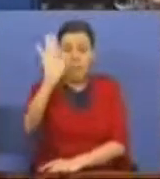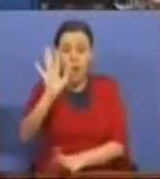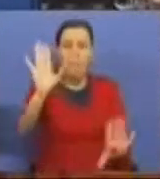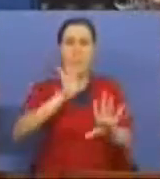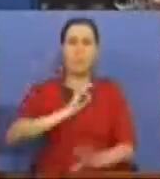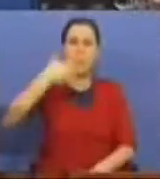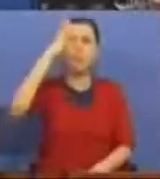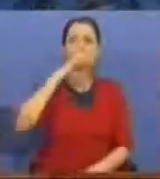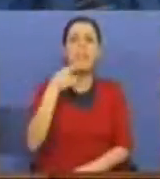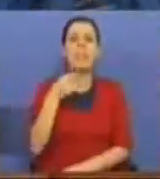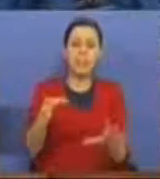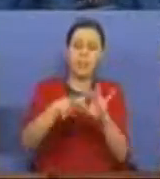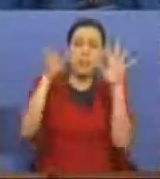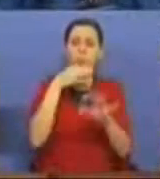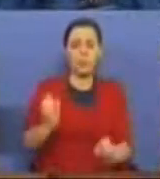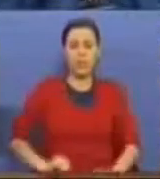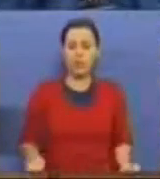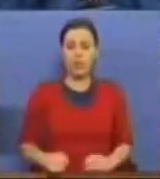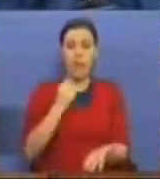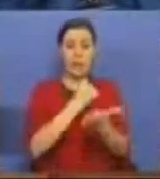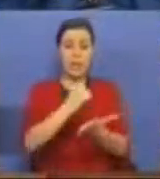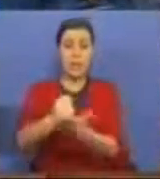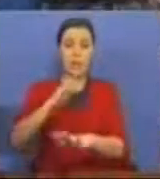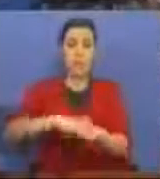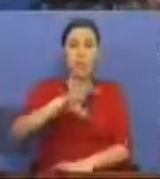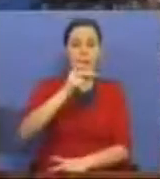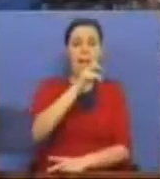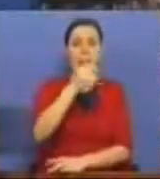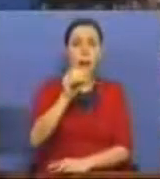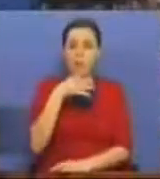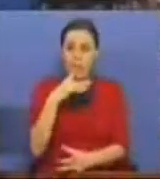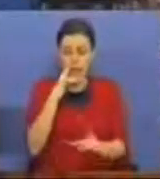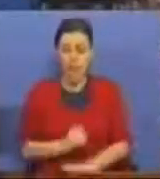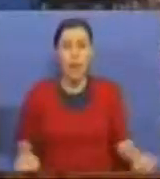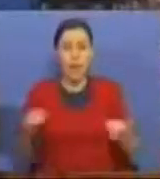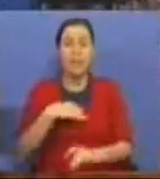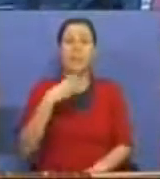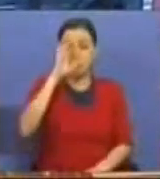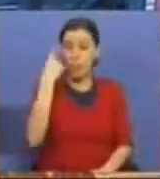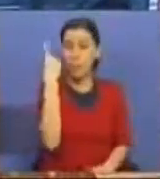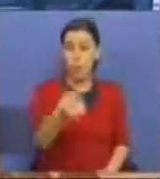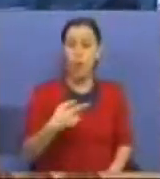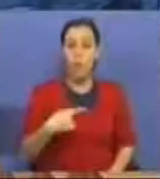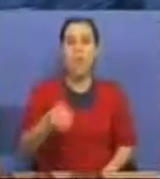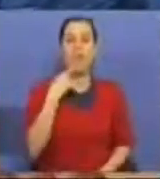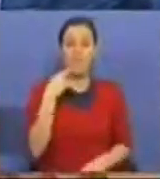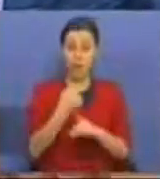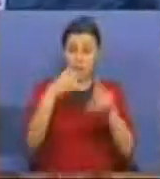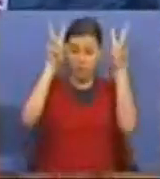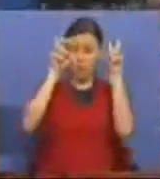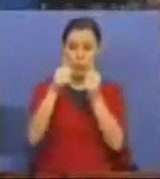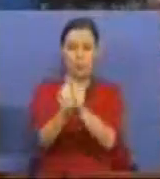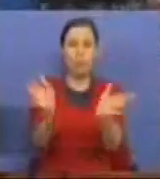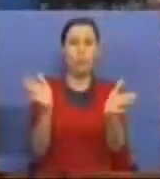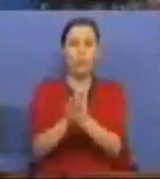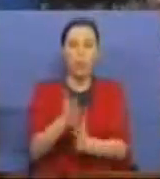Mas o Sr. Primeiro-Ministro sobre isso não diz nada. Sobre as licenças de emissão de carbono, nada. E fica a saber uma coisa. Eu falo destas matérias